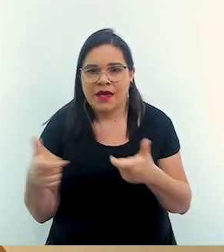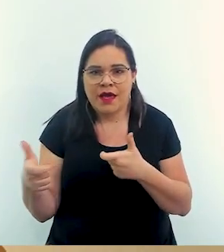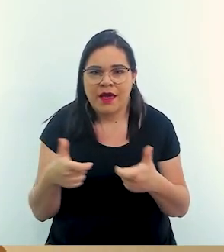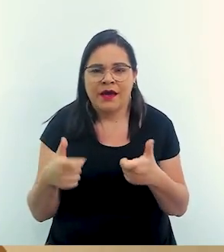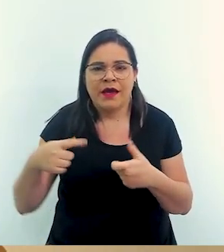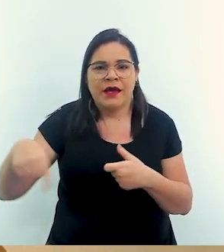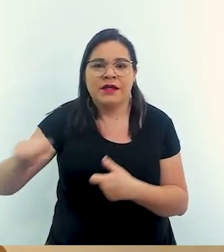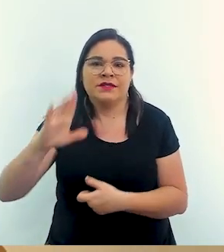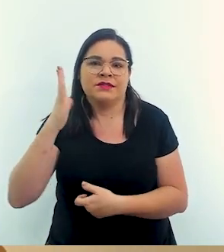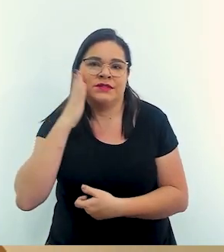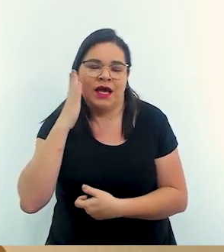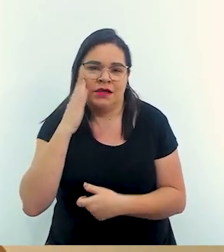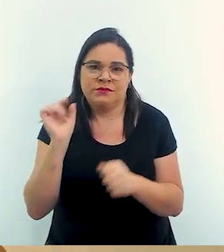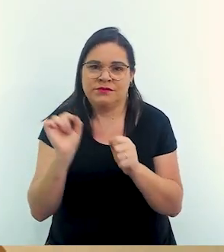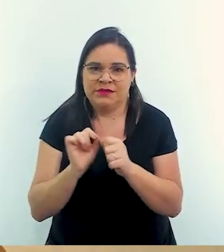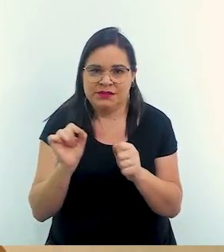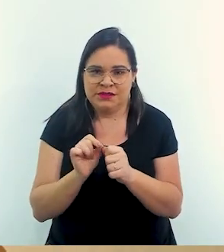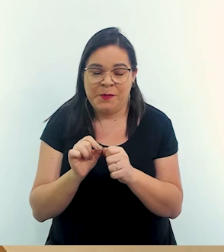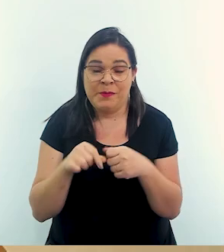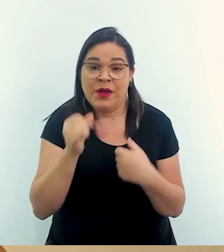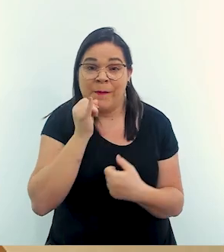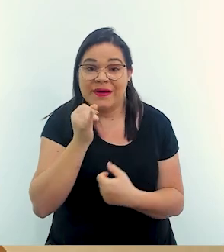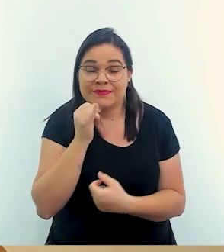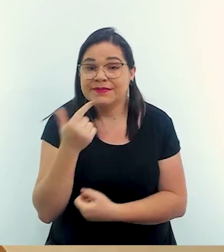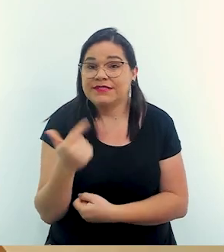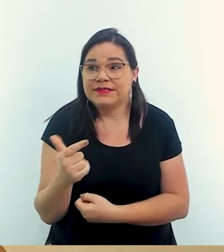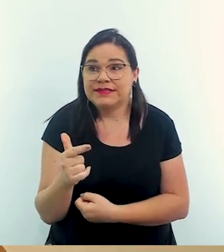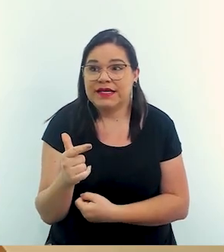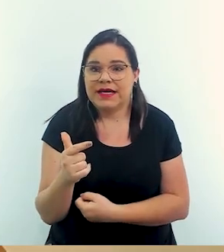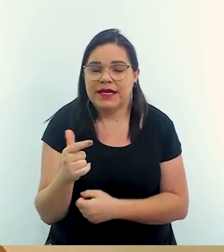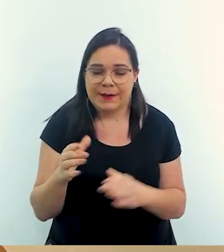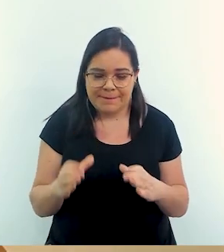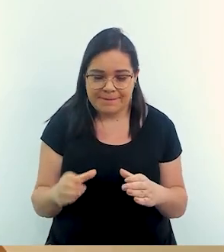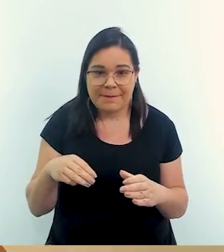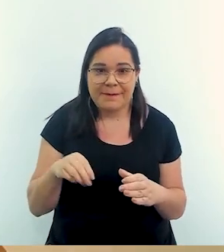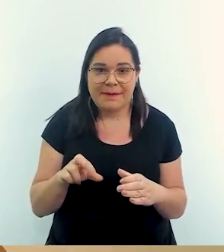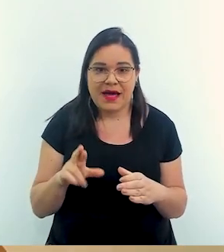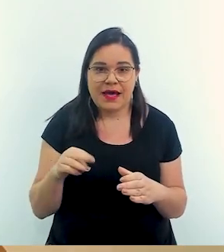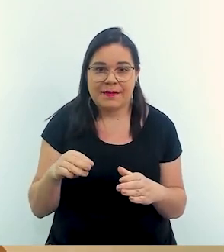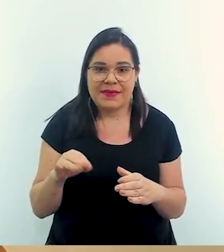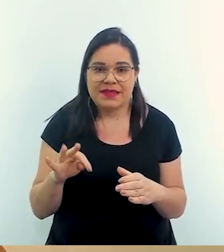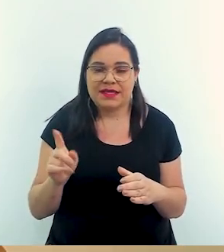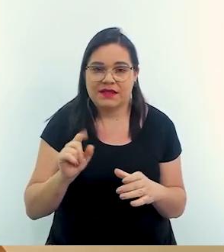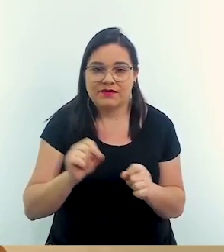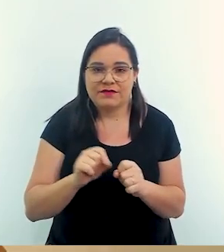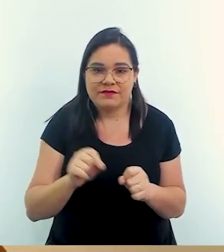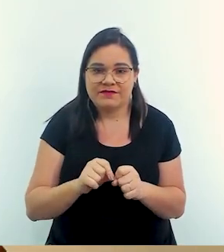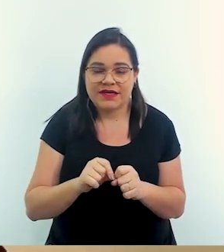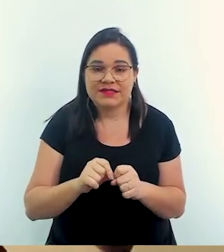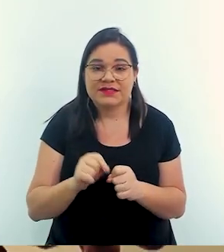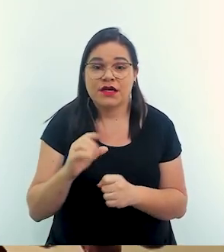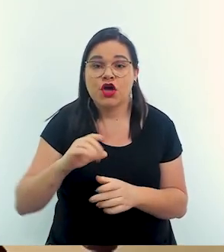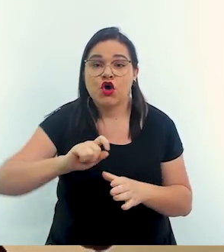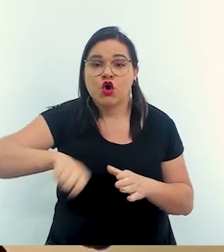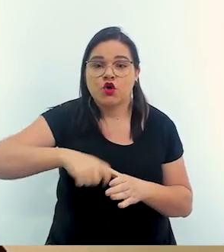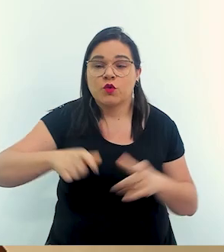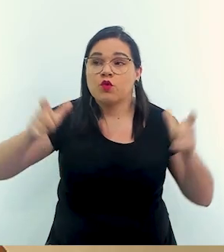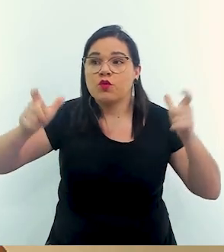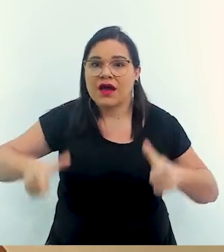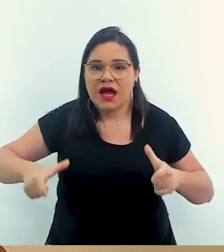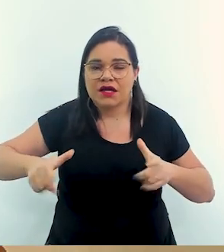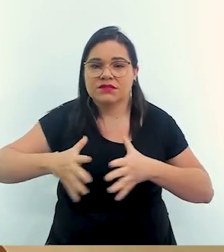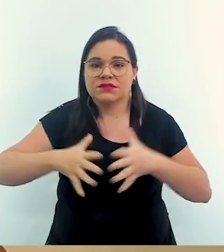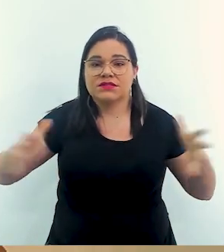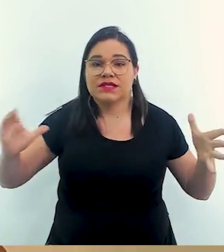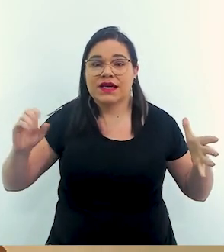guerra desastres que eles sabem fazer isso então por exemplo não existe a questão de marmito o que é feito cozinhas de campanha são